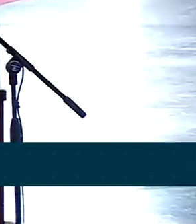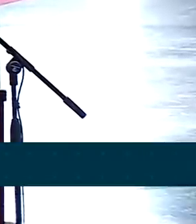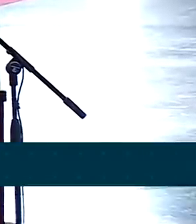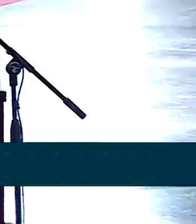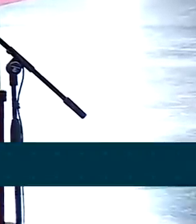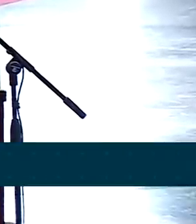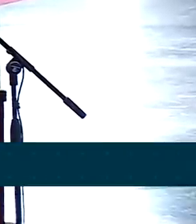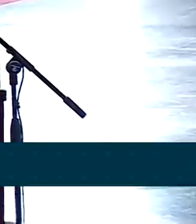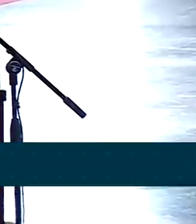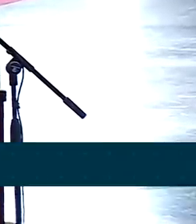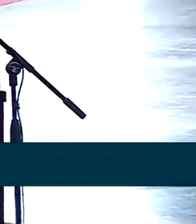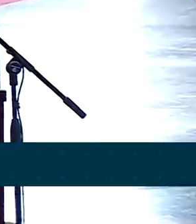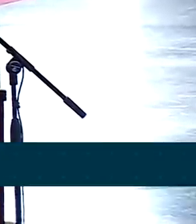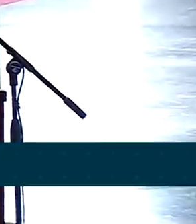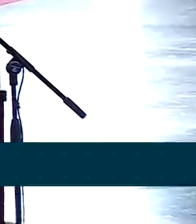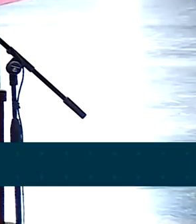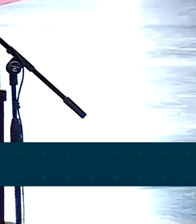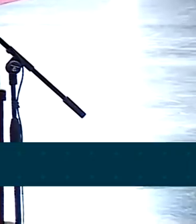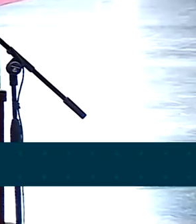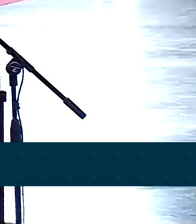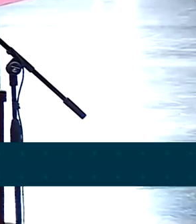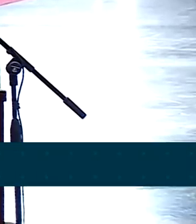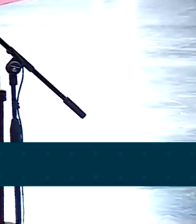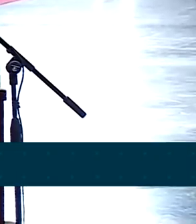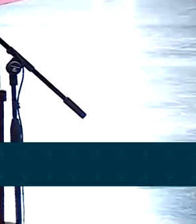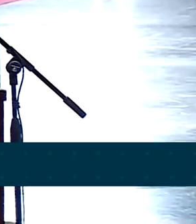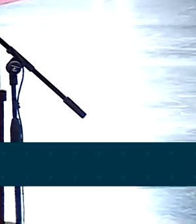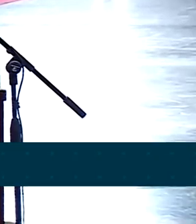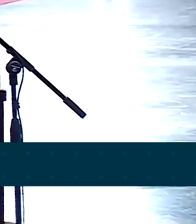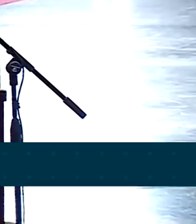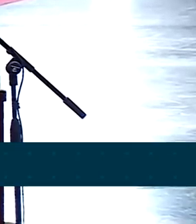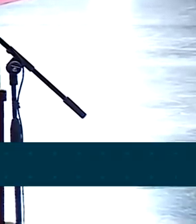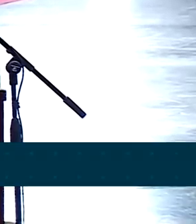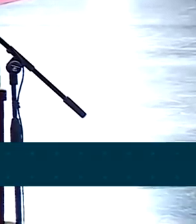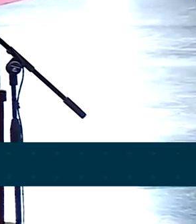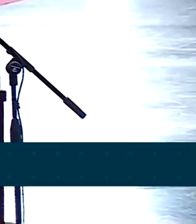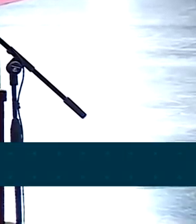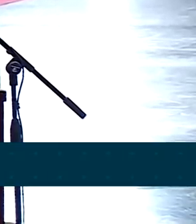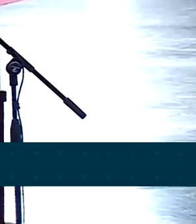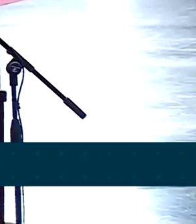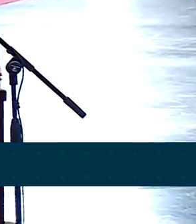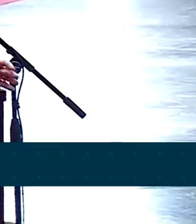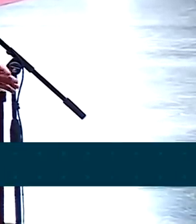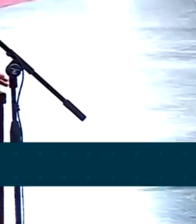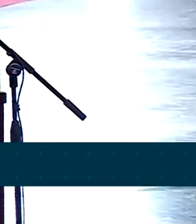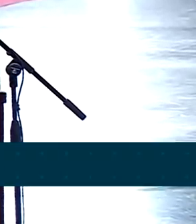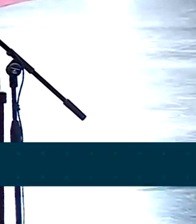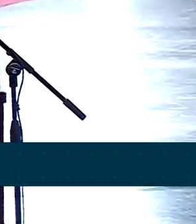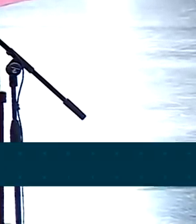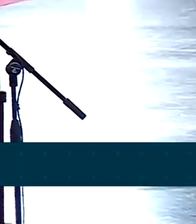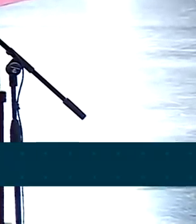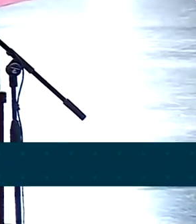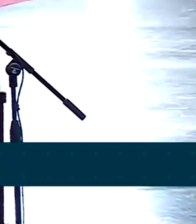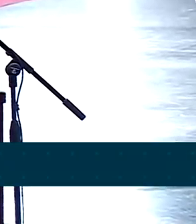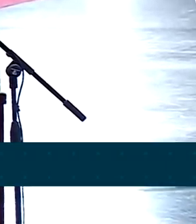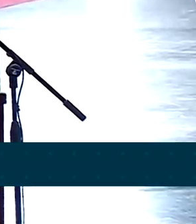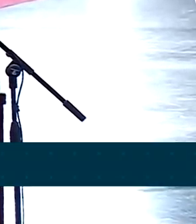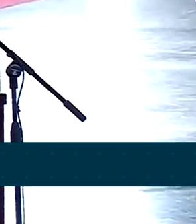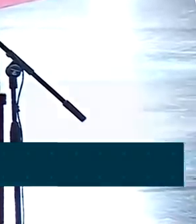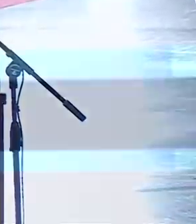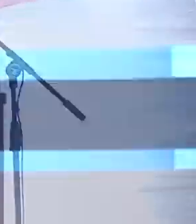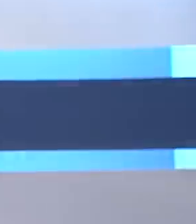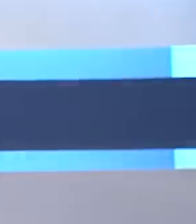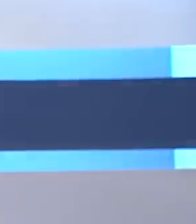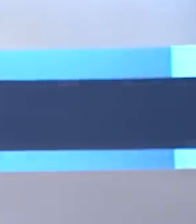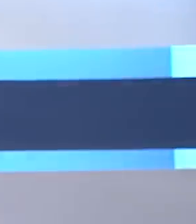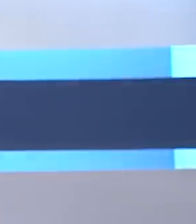renovando a sua frota. Ainda mais algo que vem de tecnologia 100% brasileira.